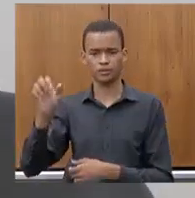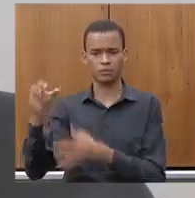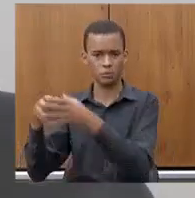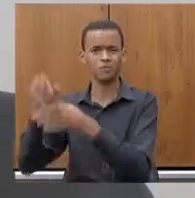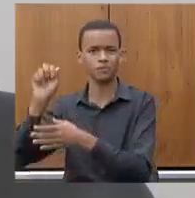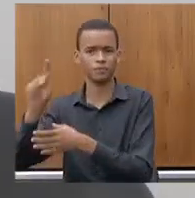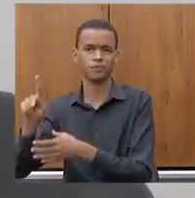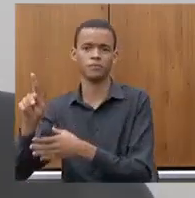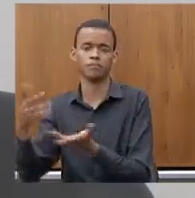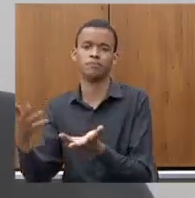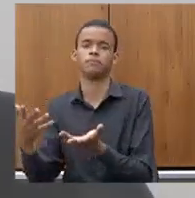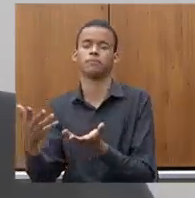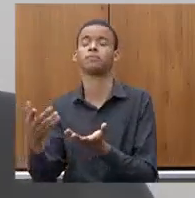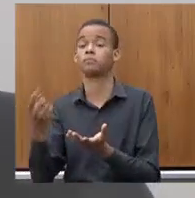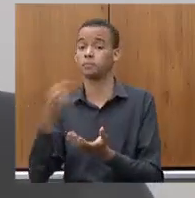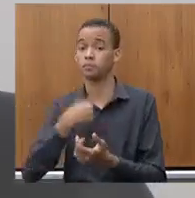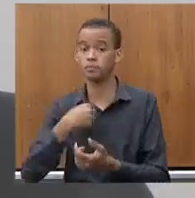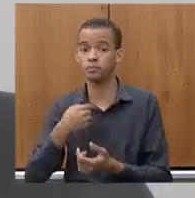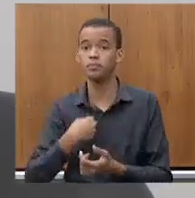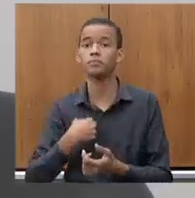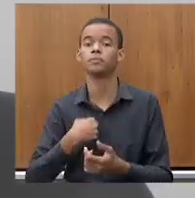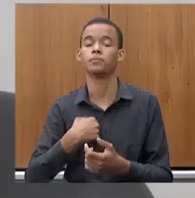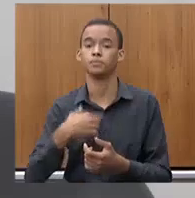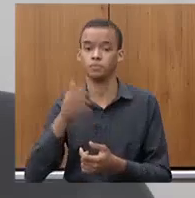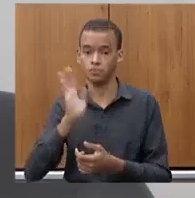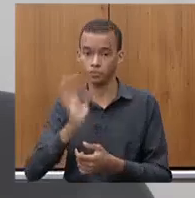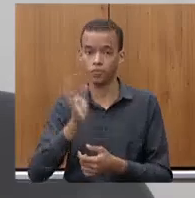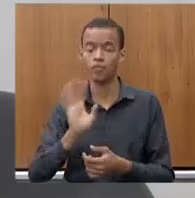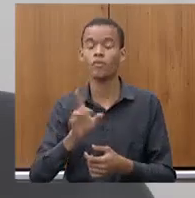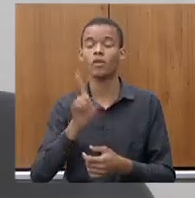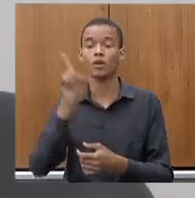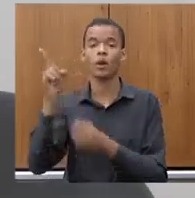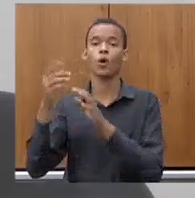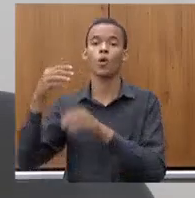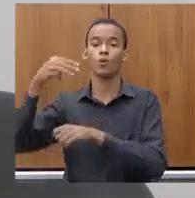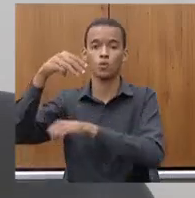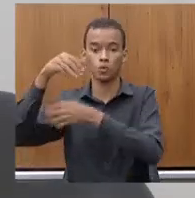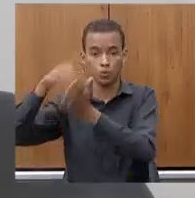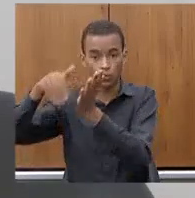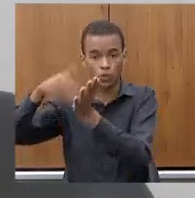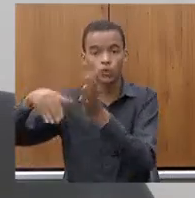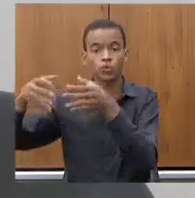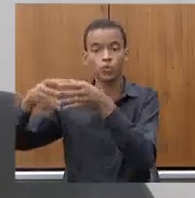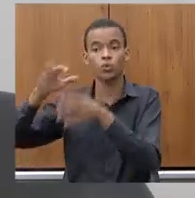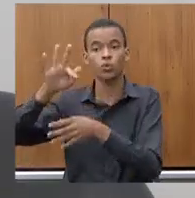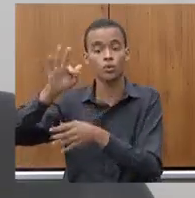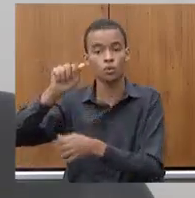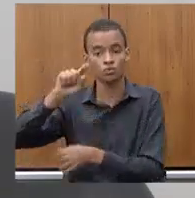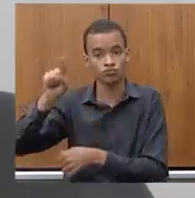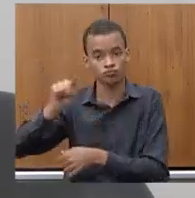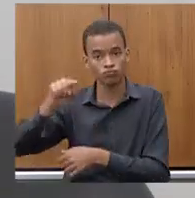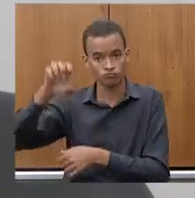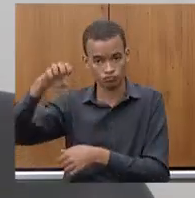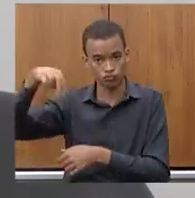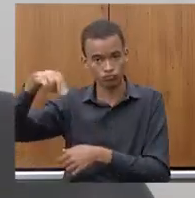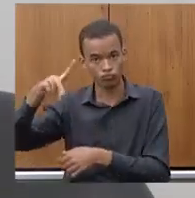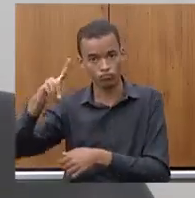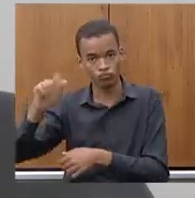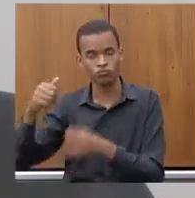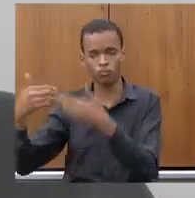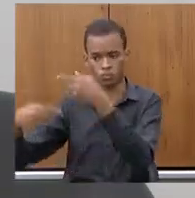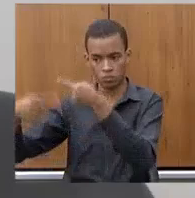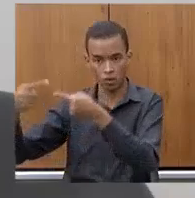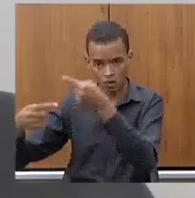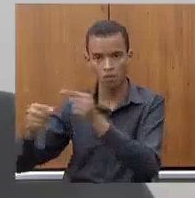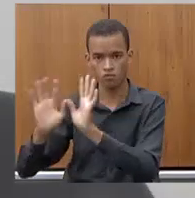debate, presidente, lá na comissão com o secretário da Fazenda. E acho que é interessante como é que o governo recorta